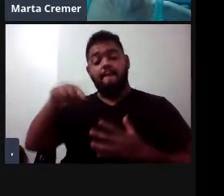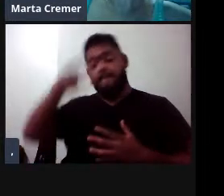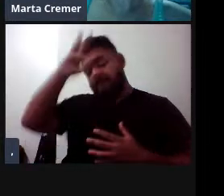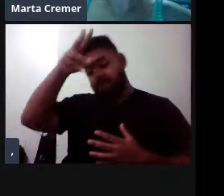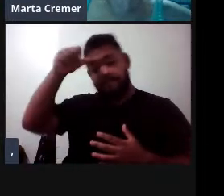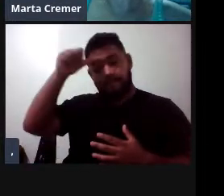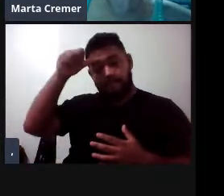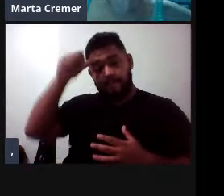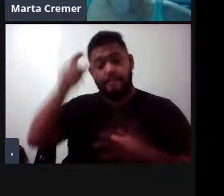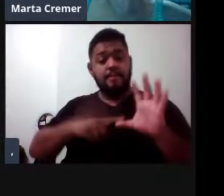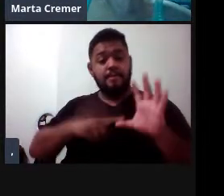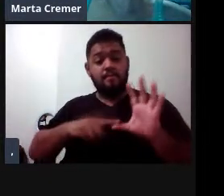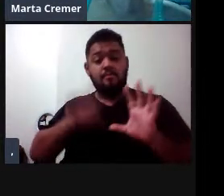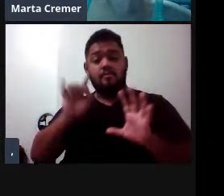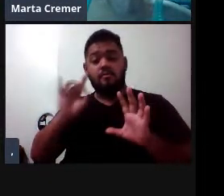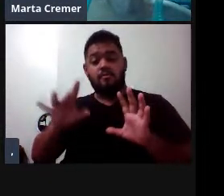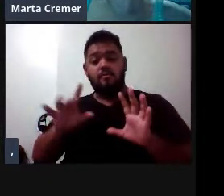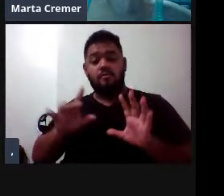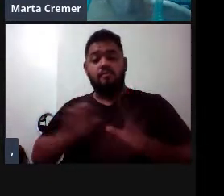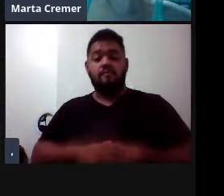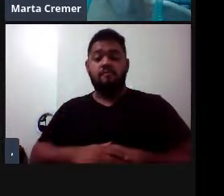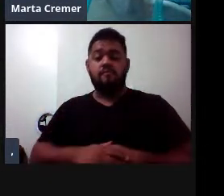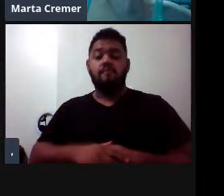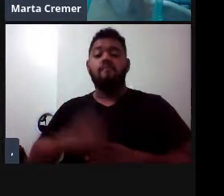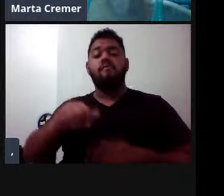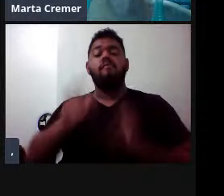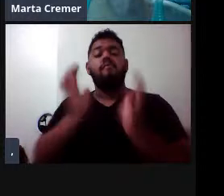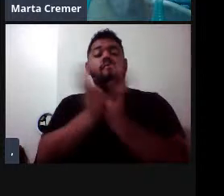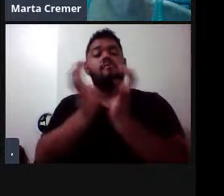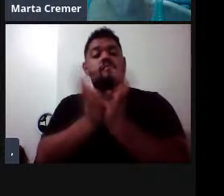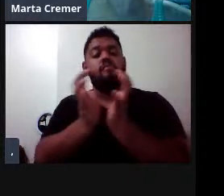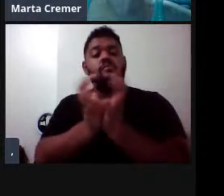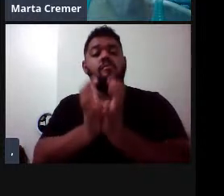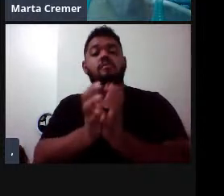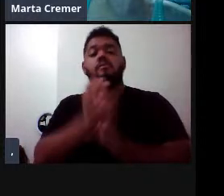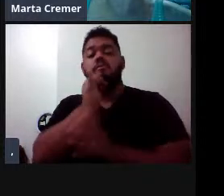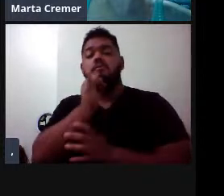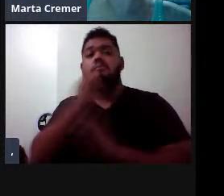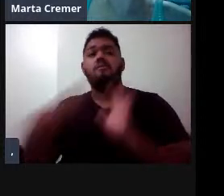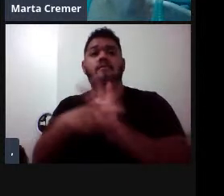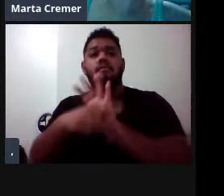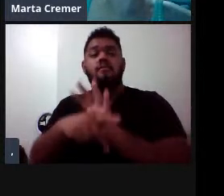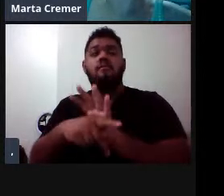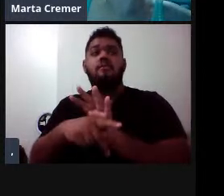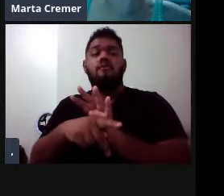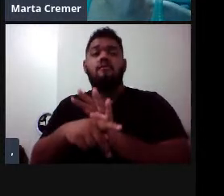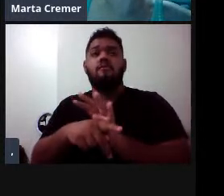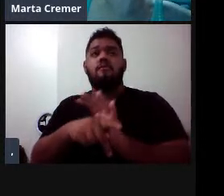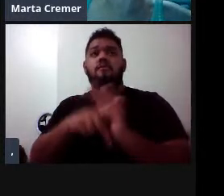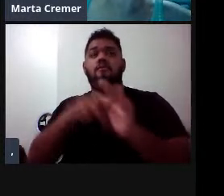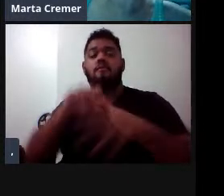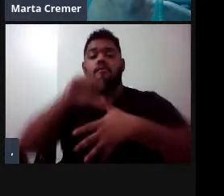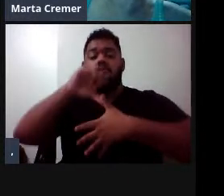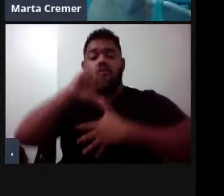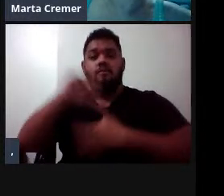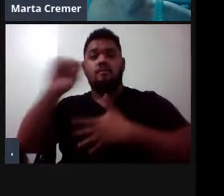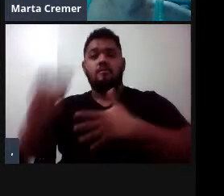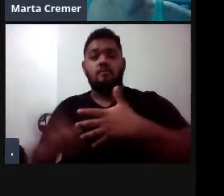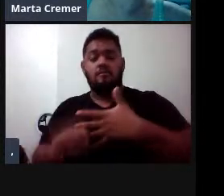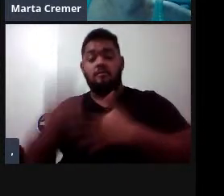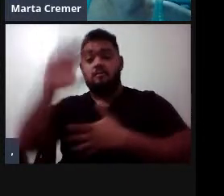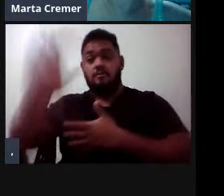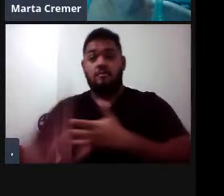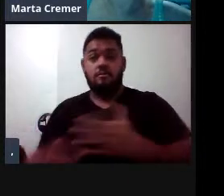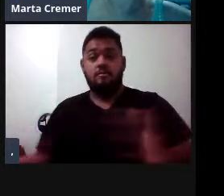e esses são, então, a Toninha, então, que é uma espécie costeira endêmica, então, da costa leste da América do Sul, do Brasil, até o